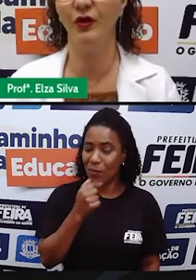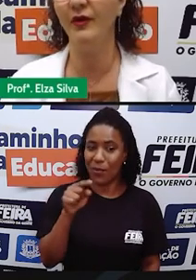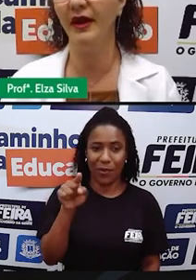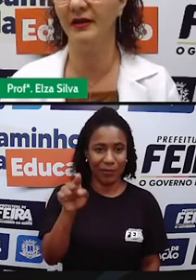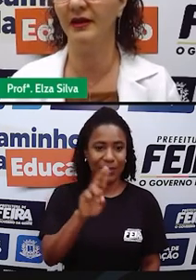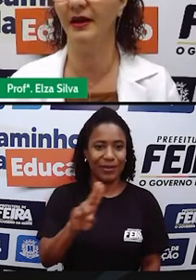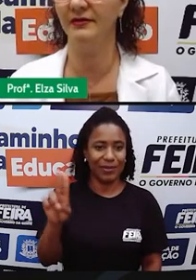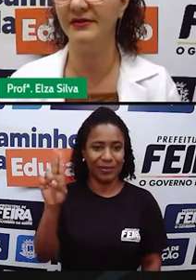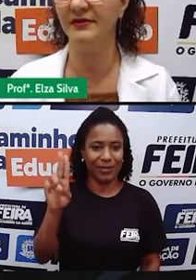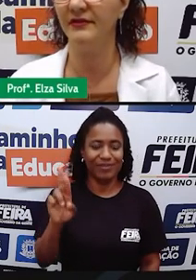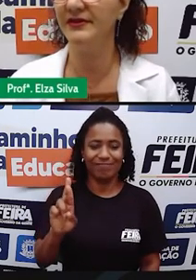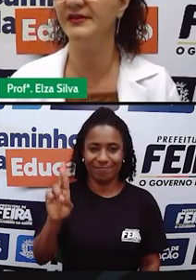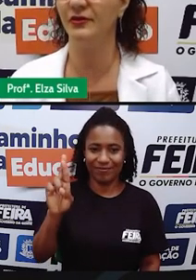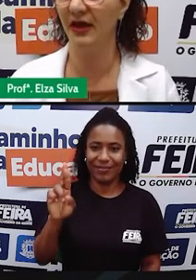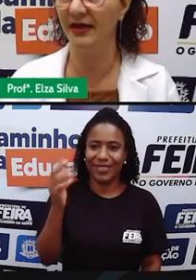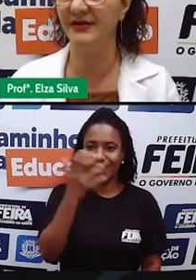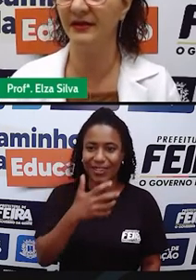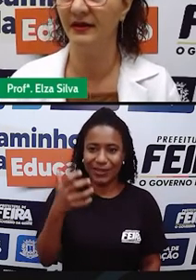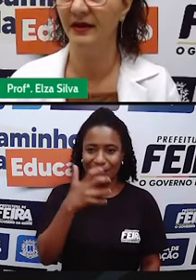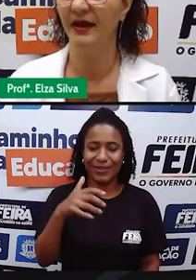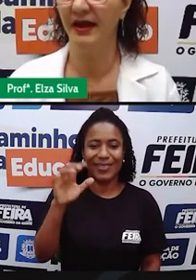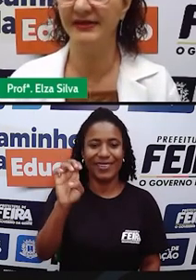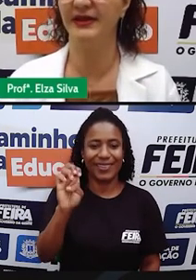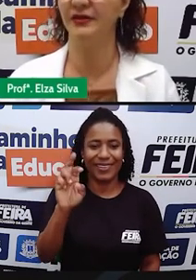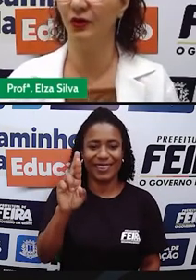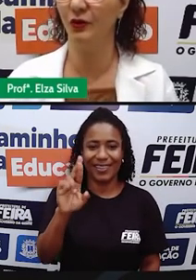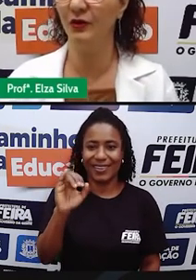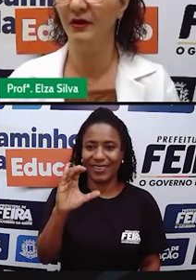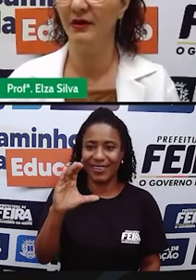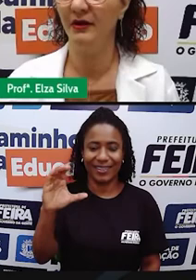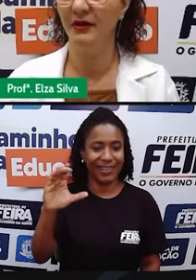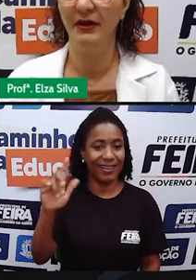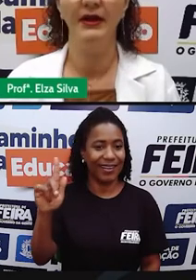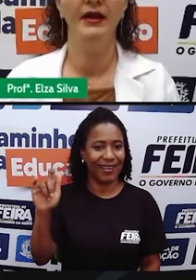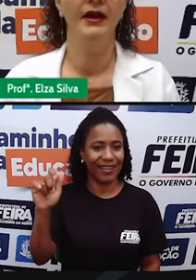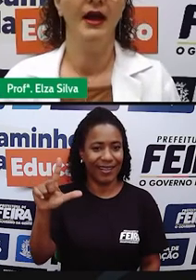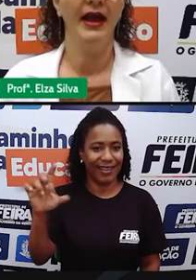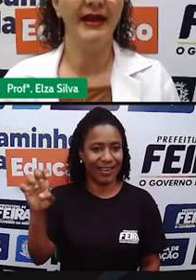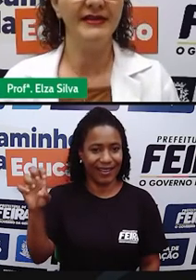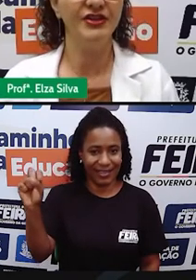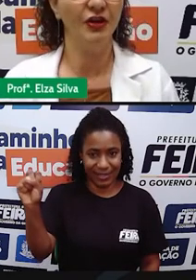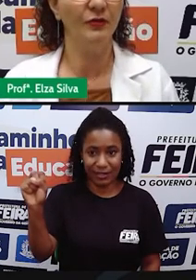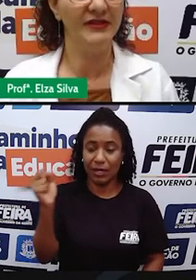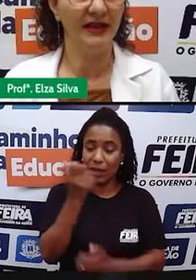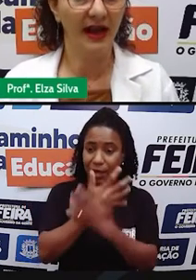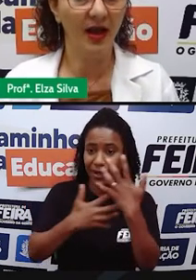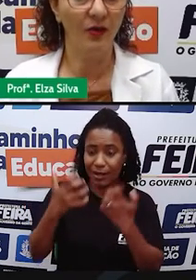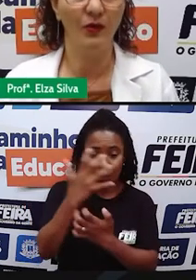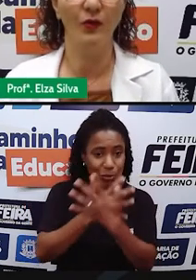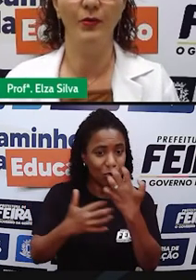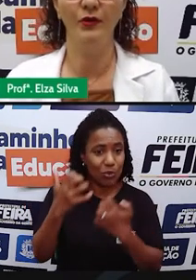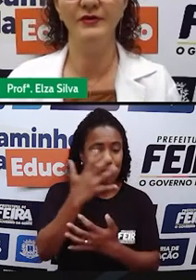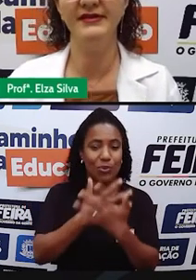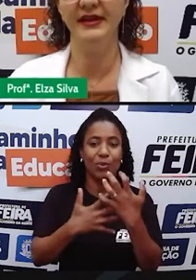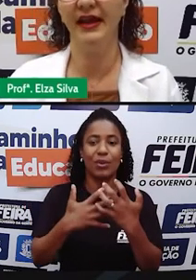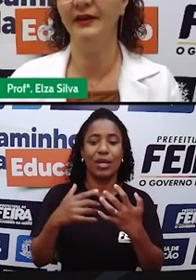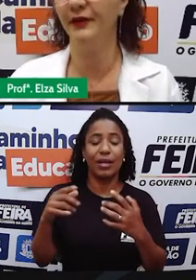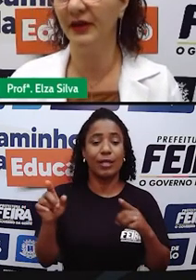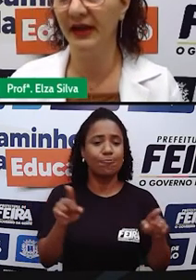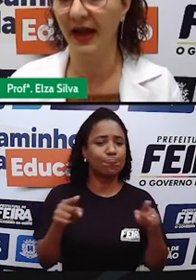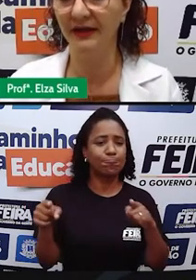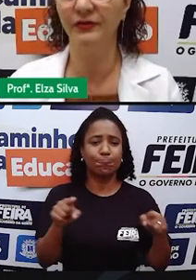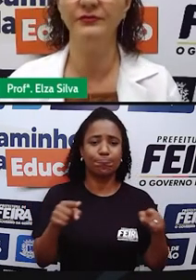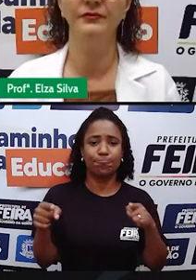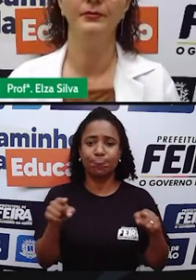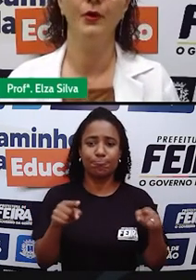Do you know Eric Gales? Vocês conhecem? Esse cantor. Esse estilo musical, o blues, ele